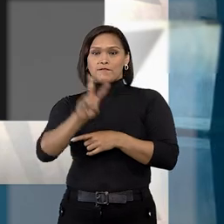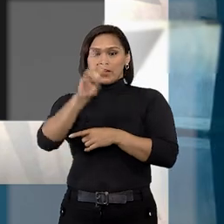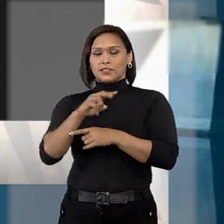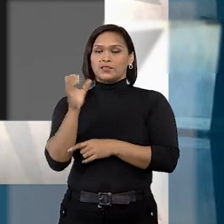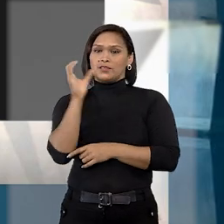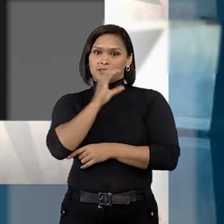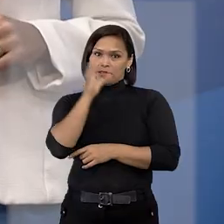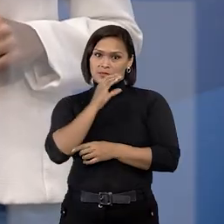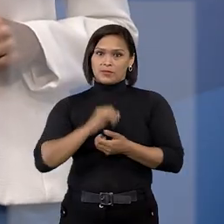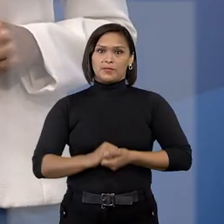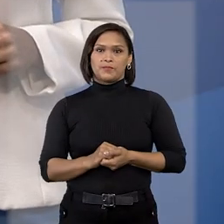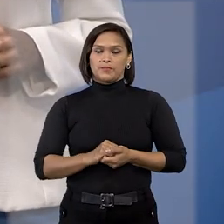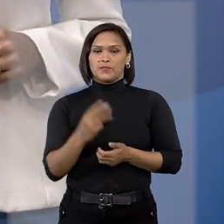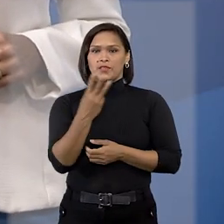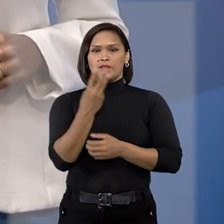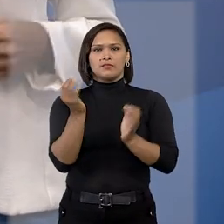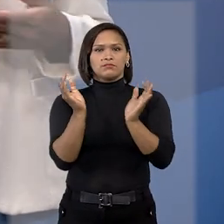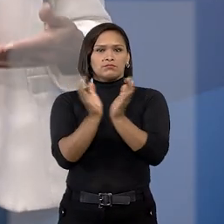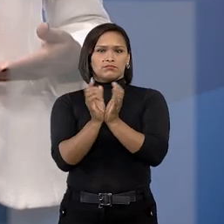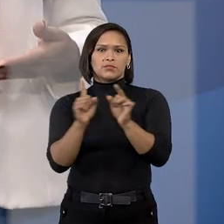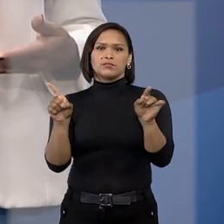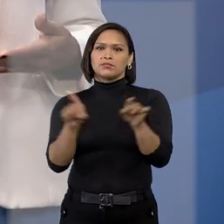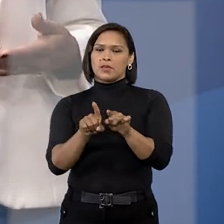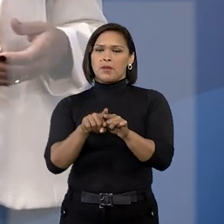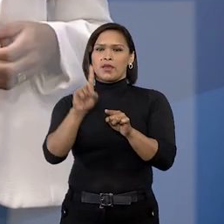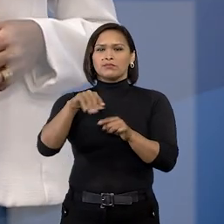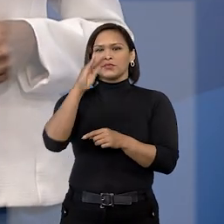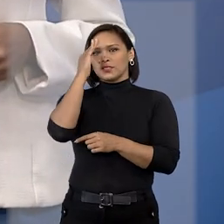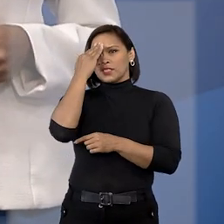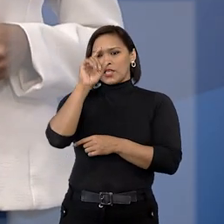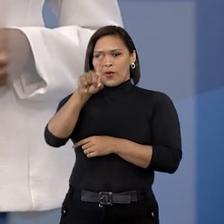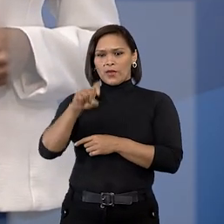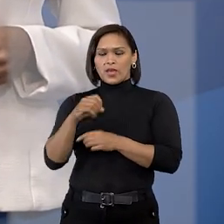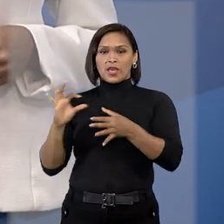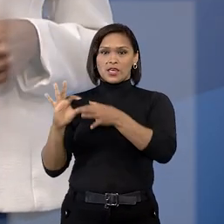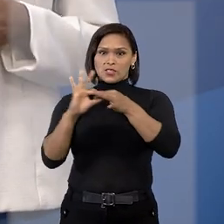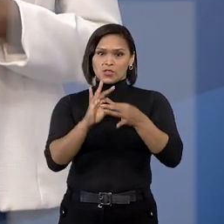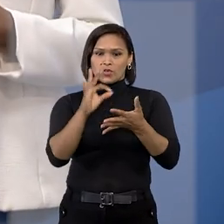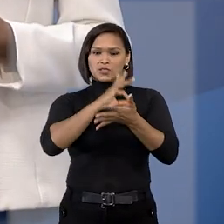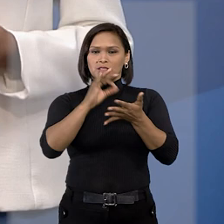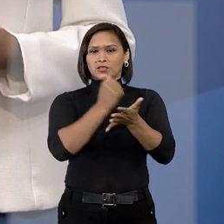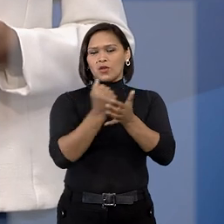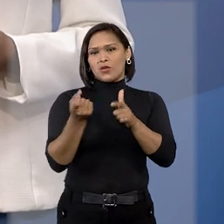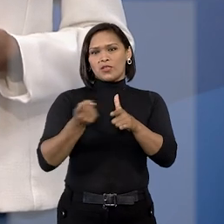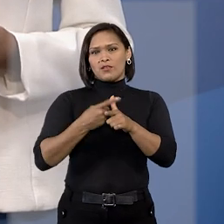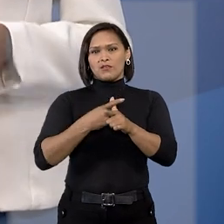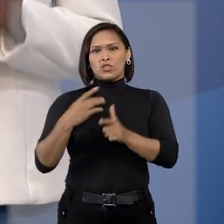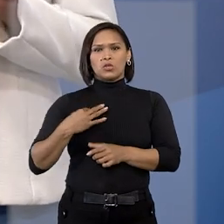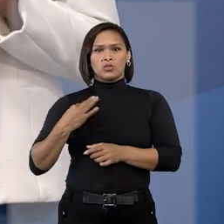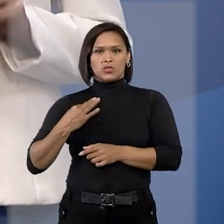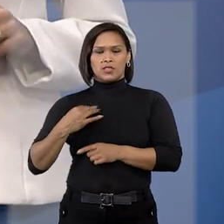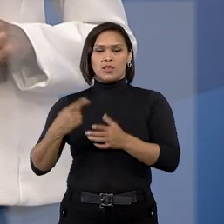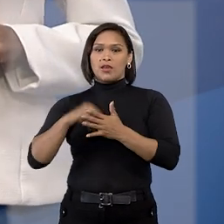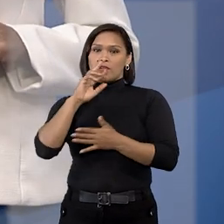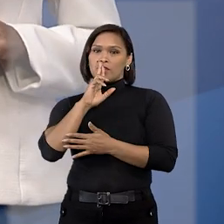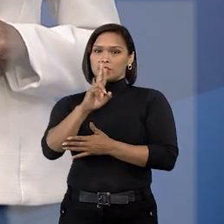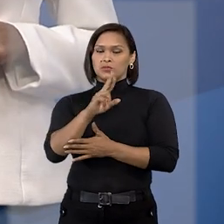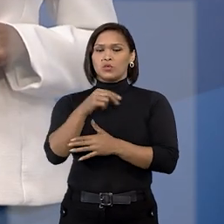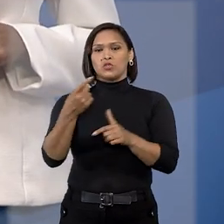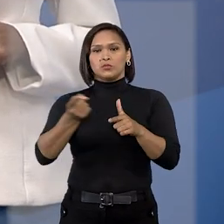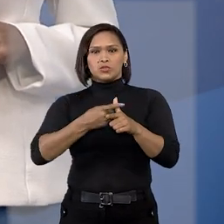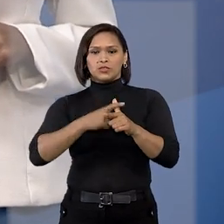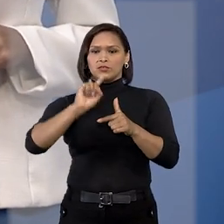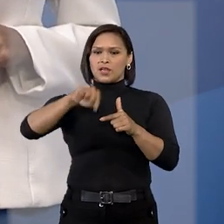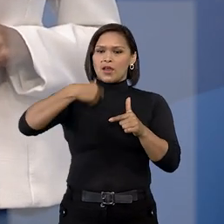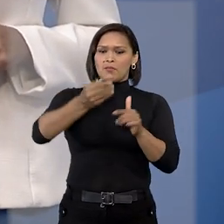e eficácia. A terceira turma também entendeu que ex-sócio que assinou como devedor solidário responde por dívida